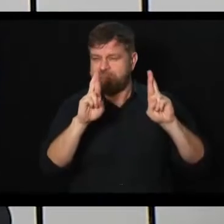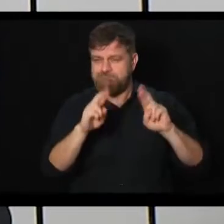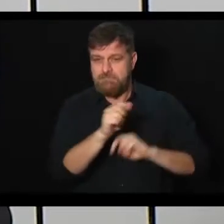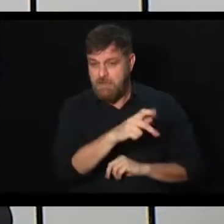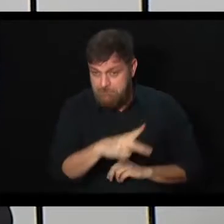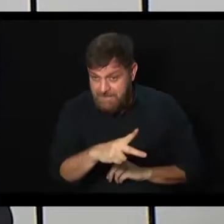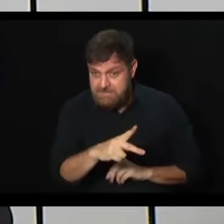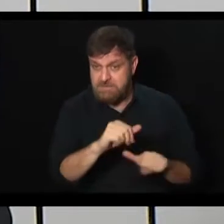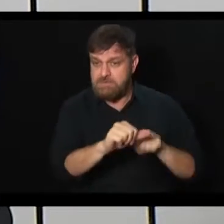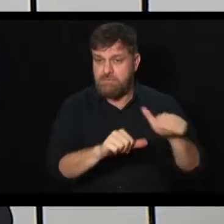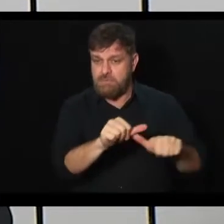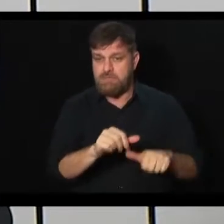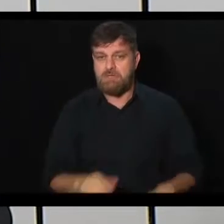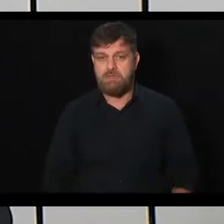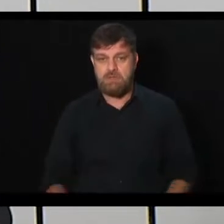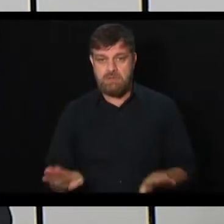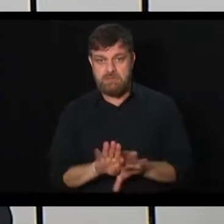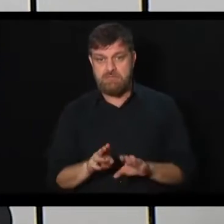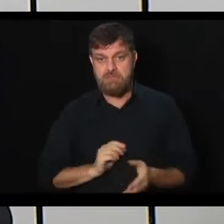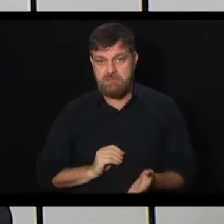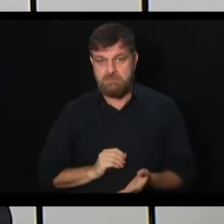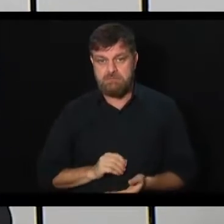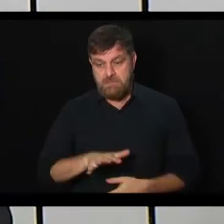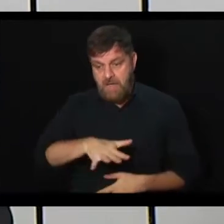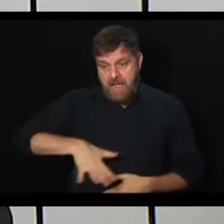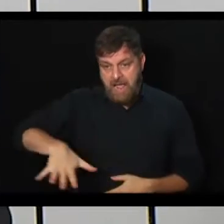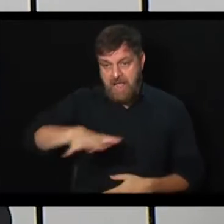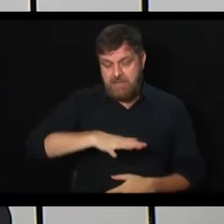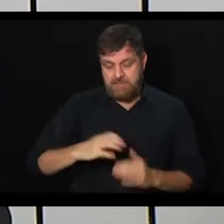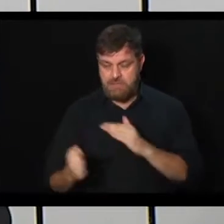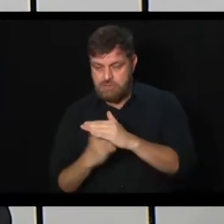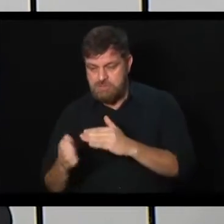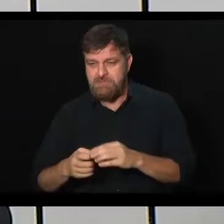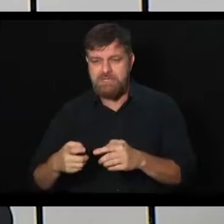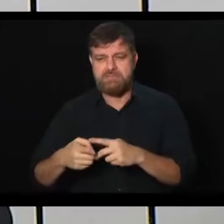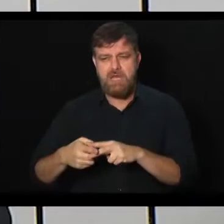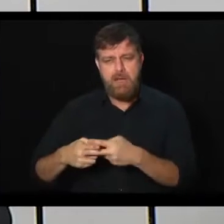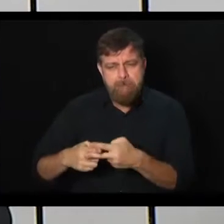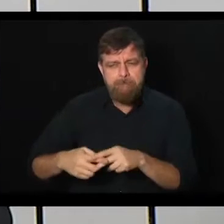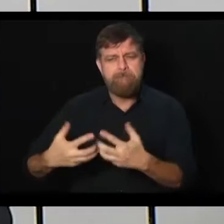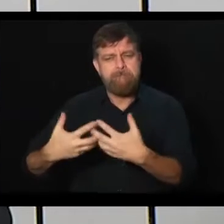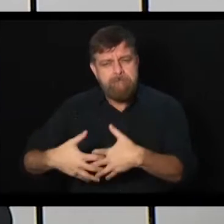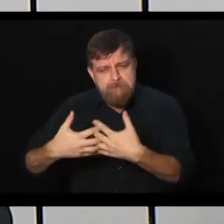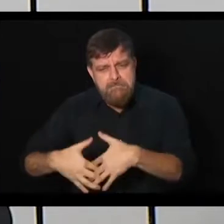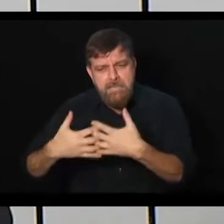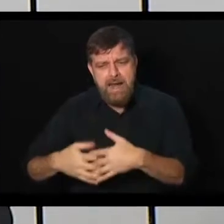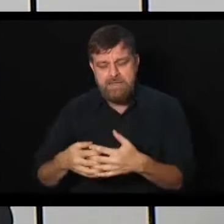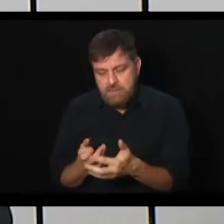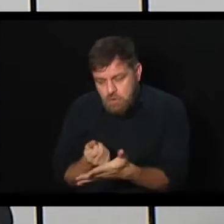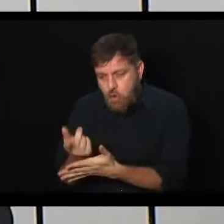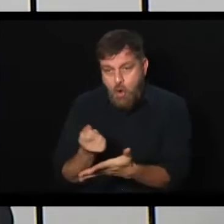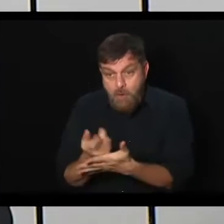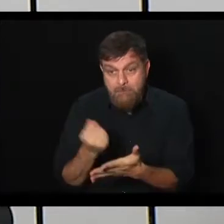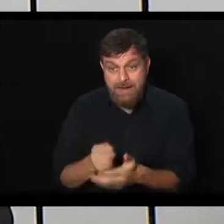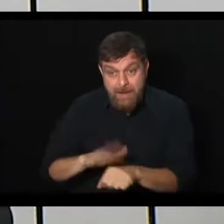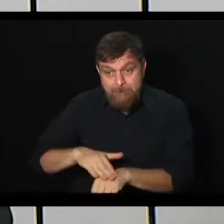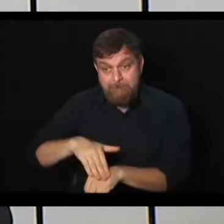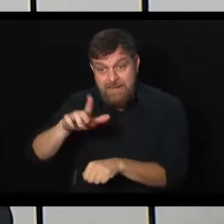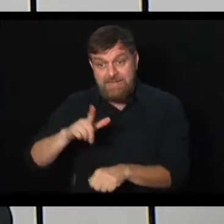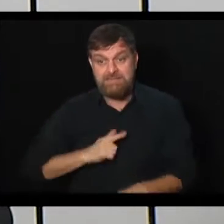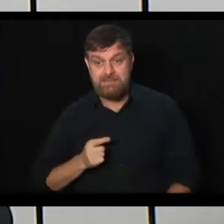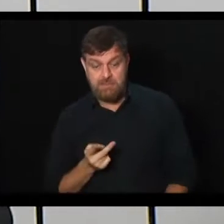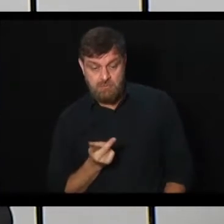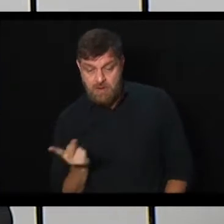previdência. Inclusive de aumento de investimentos em maquinário ou chamado ativo mobilizado. Então, assim, as duas foram muito bem